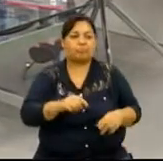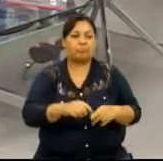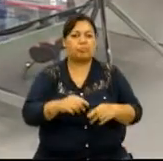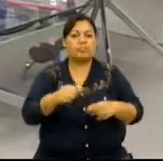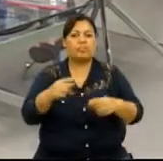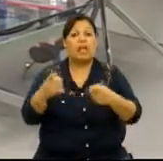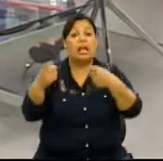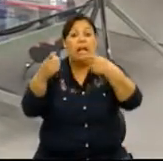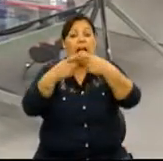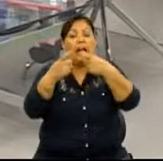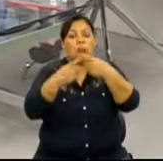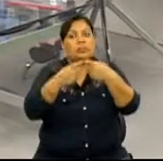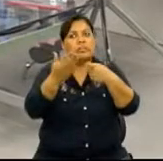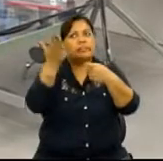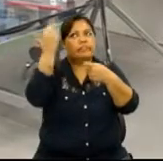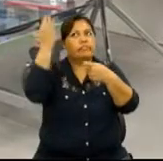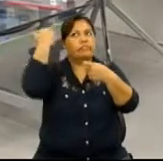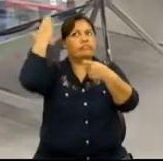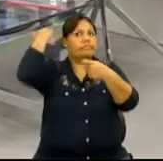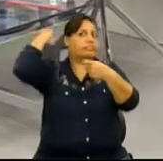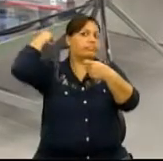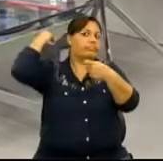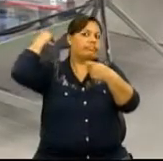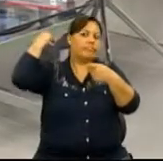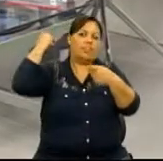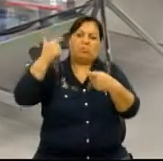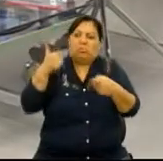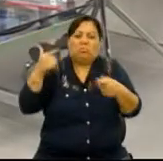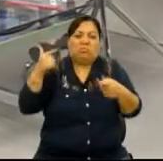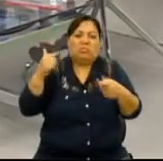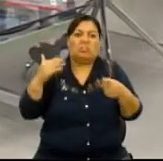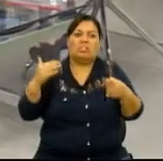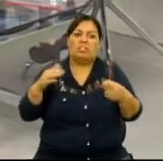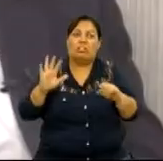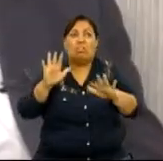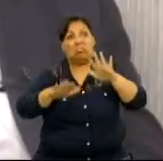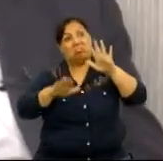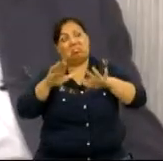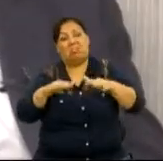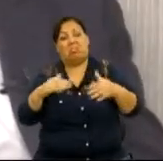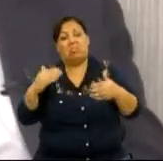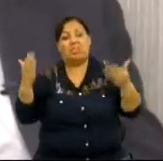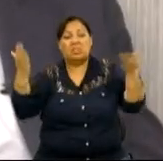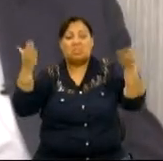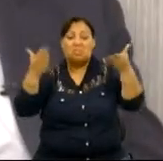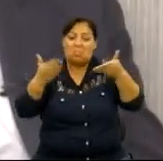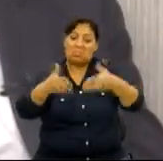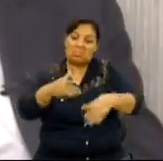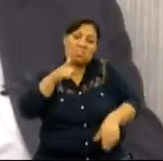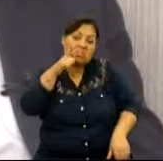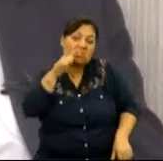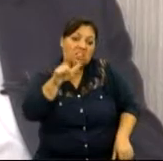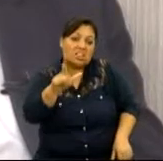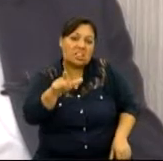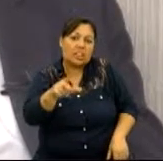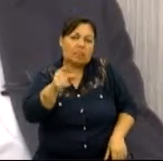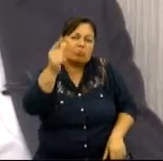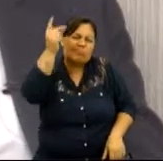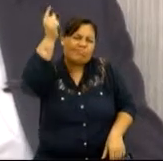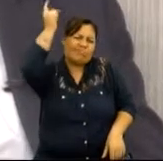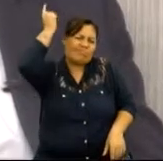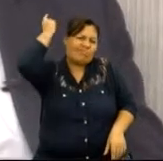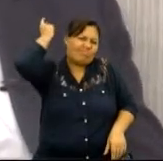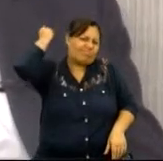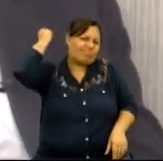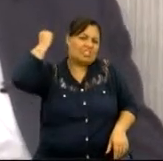Eram os recursos na medicina da época. Talvez, hoje, essa situação pudesse ter sido minimizada,